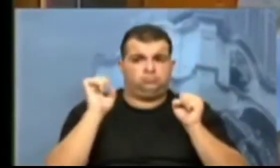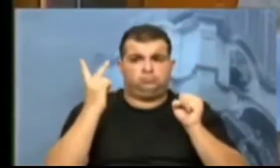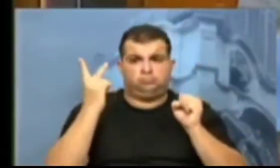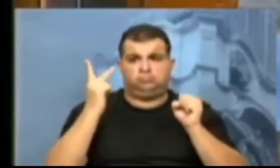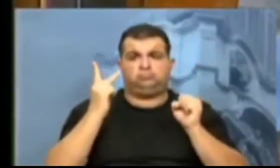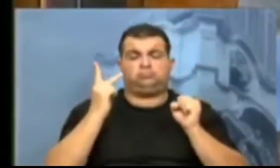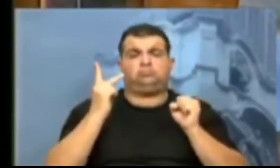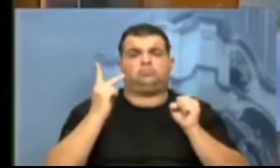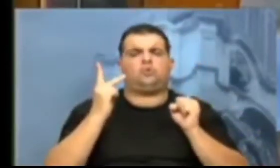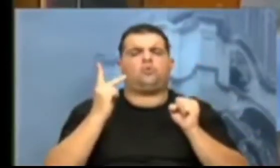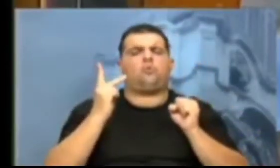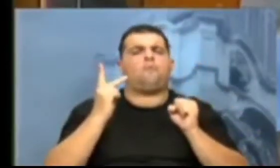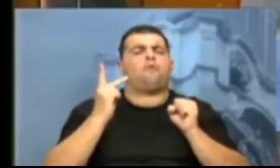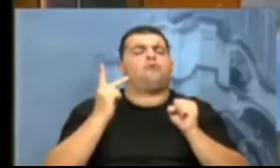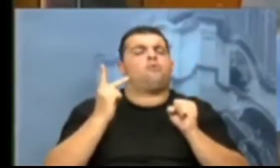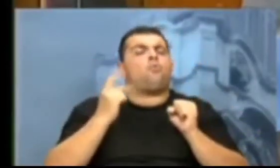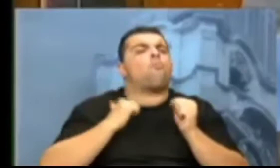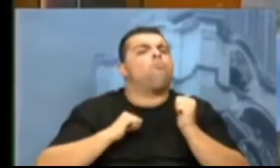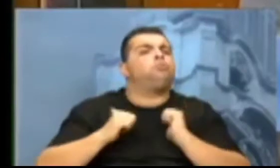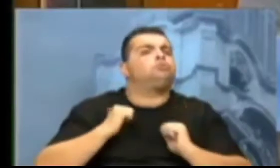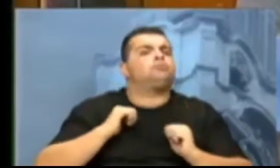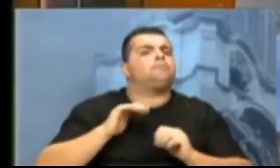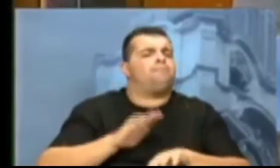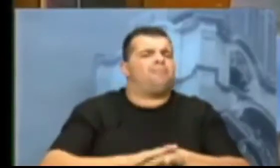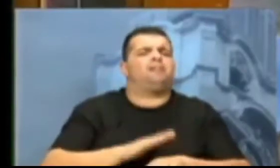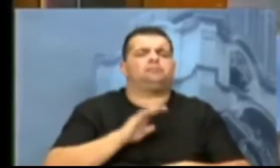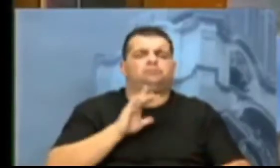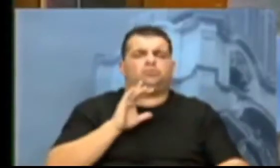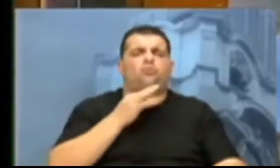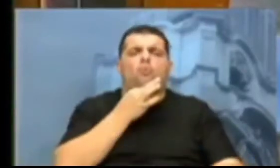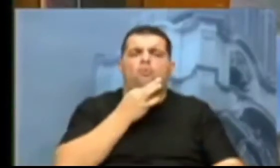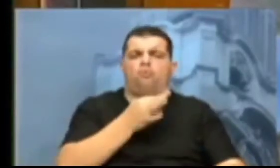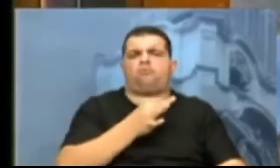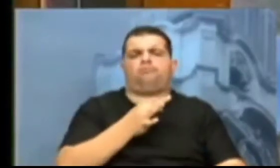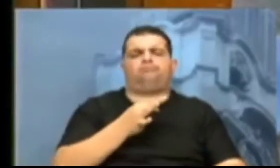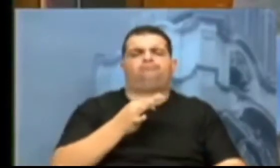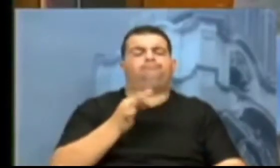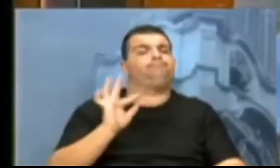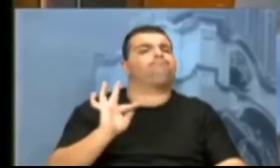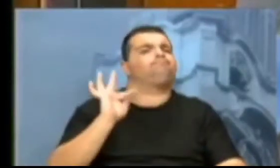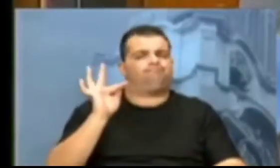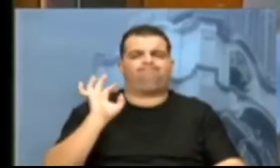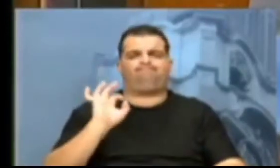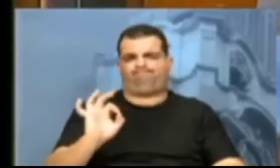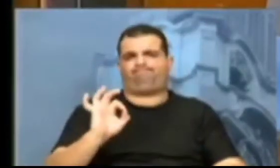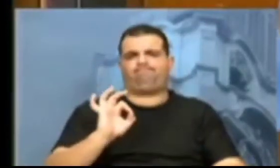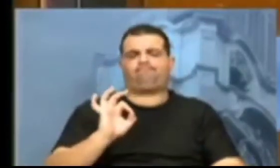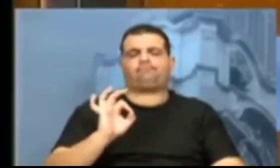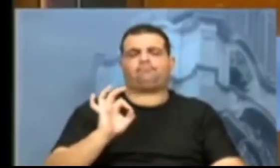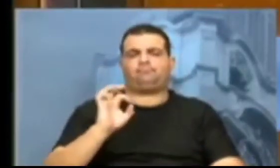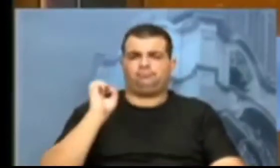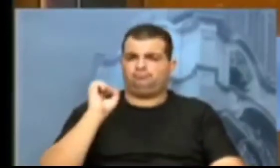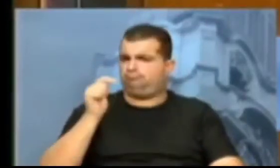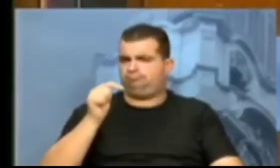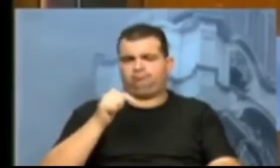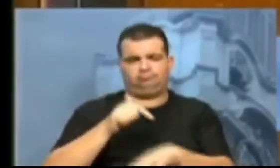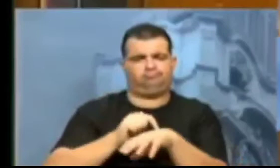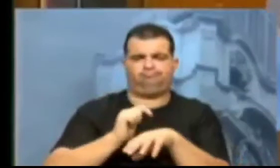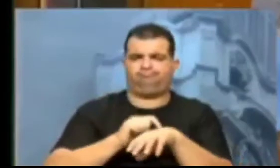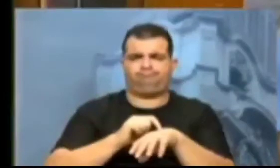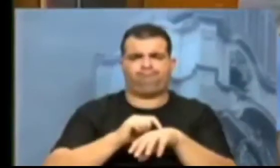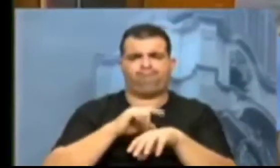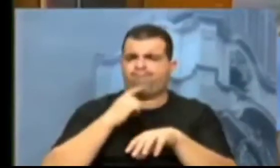mais nefastas acontecerão e não haverá tempo para que nós possamos